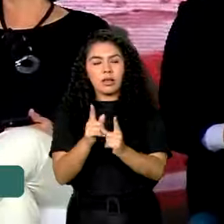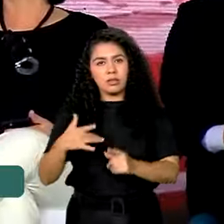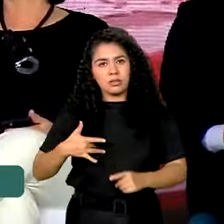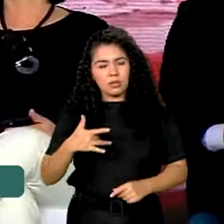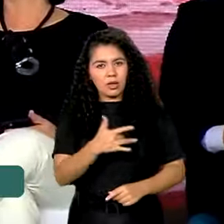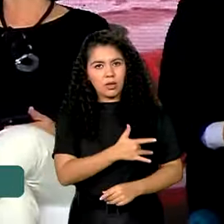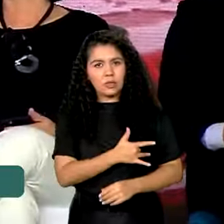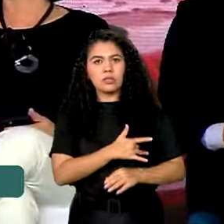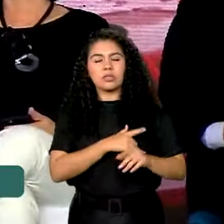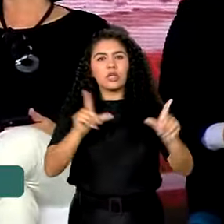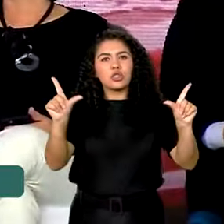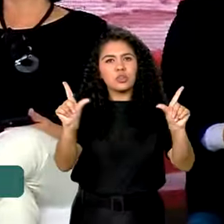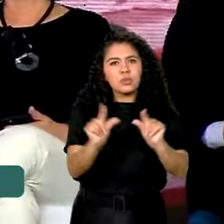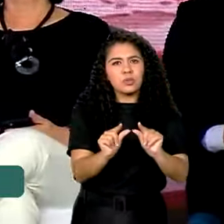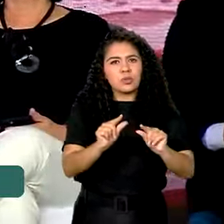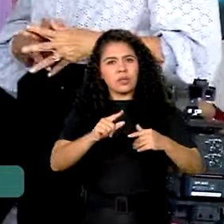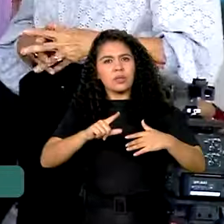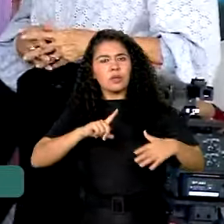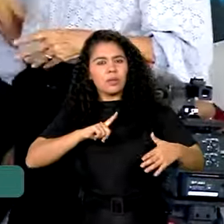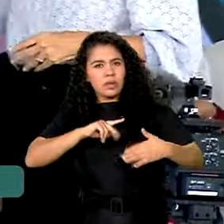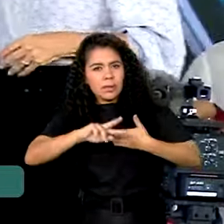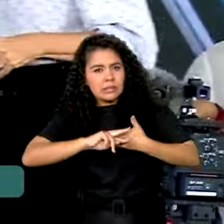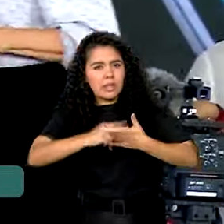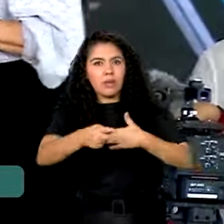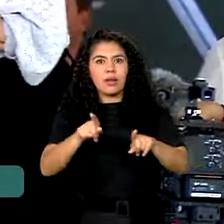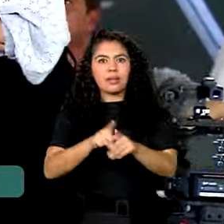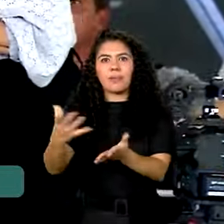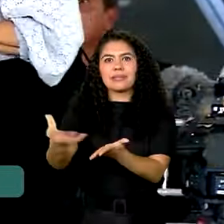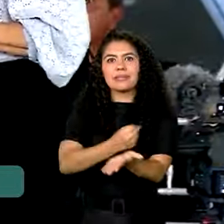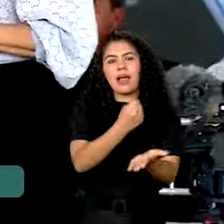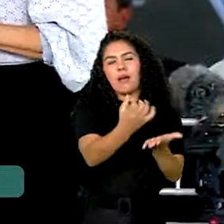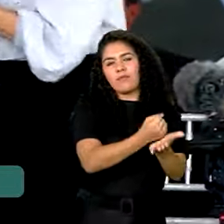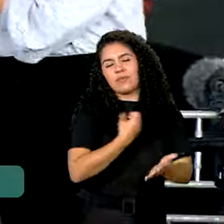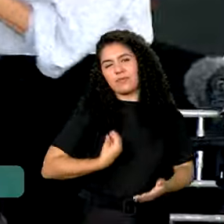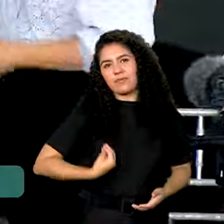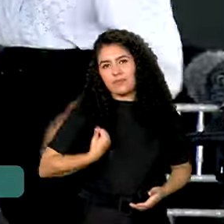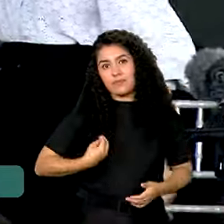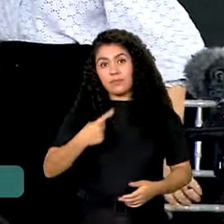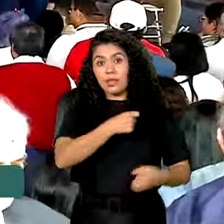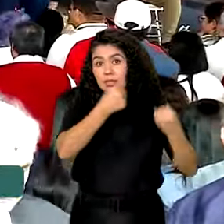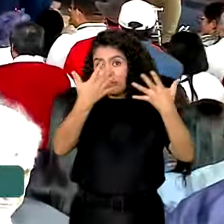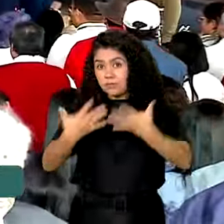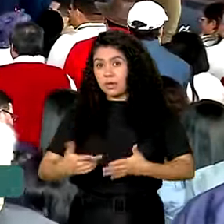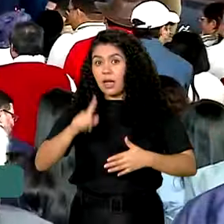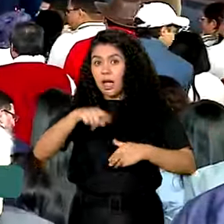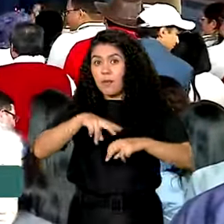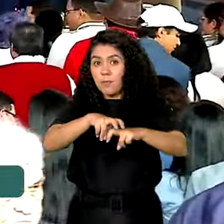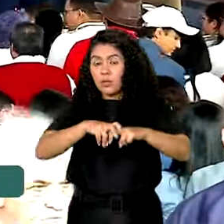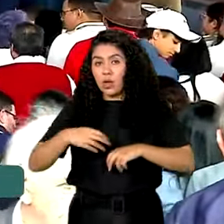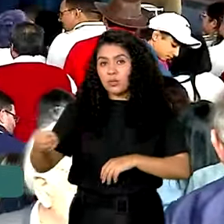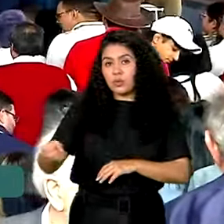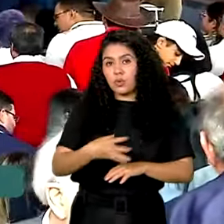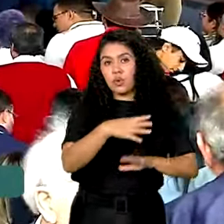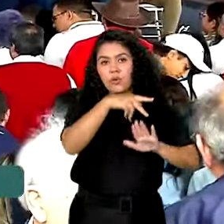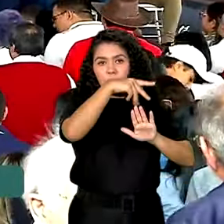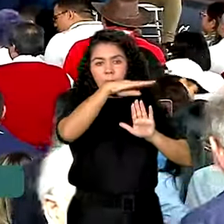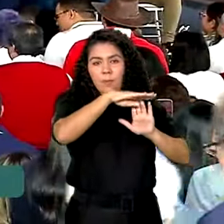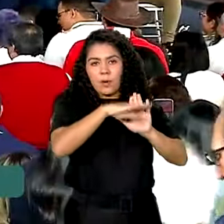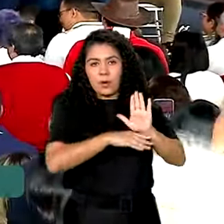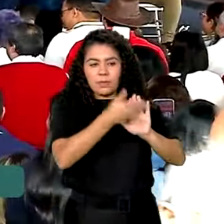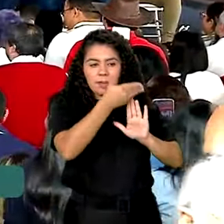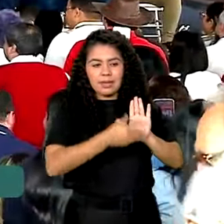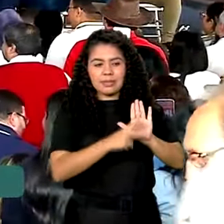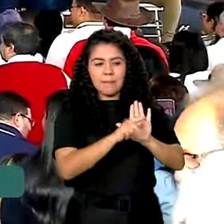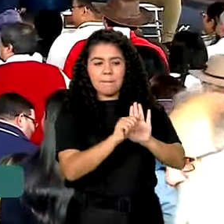reduzindo sequelas e salvando vidas. Essas entregas fazem parte do novo PAC, com investimento de R 89